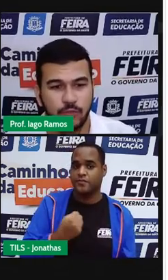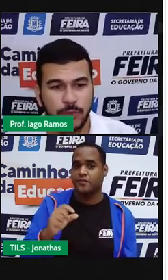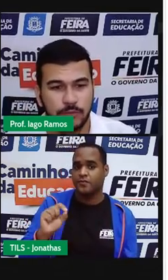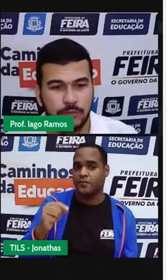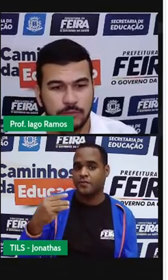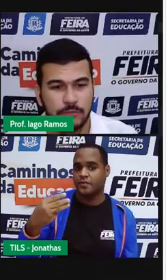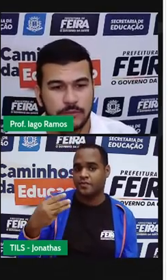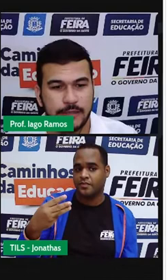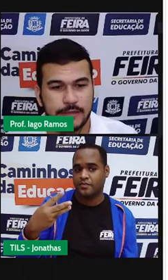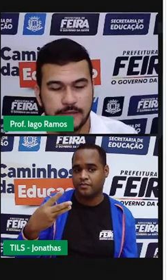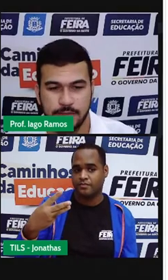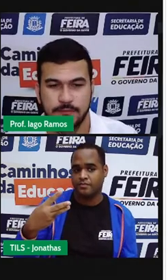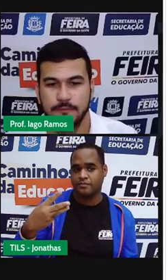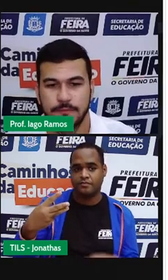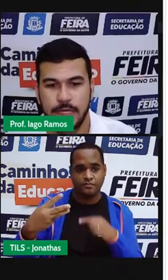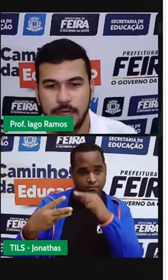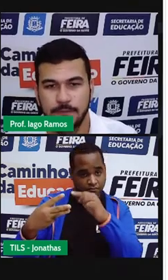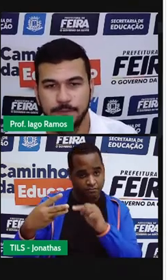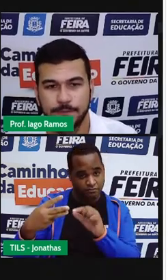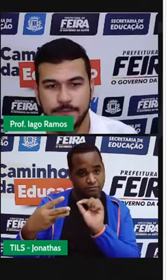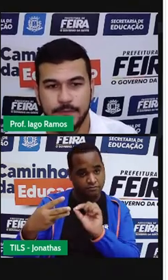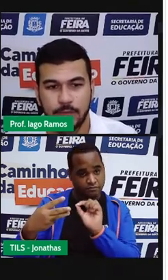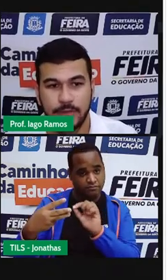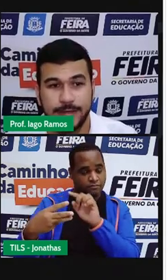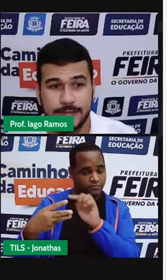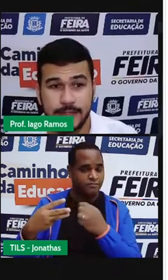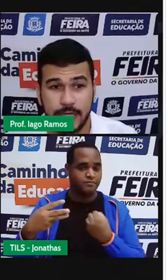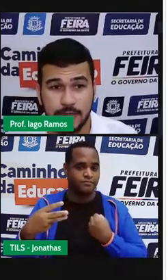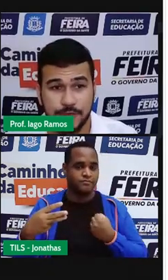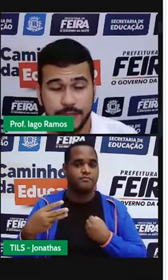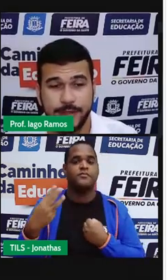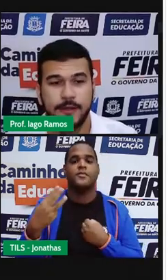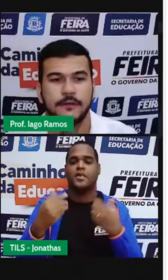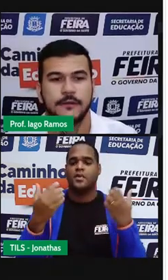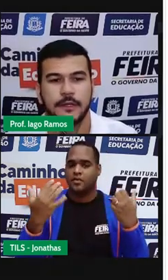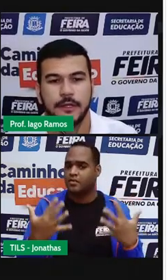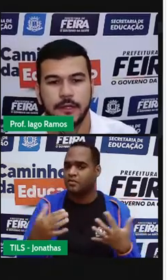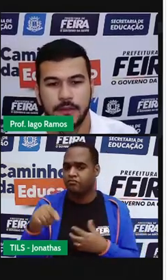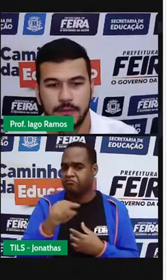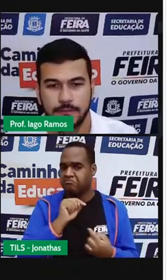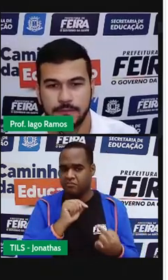o número 3. Tá? Então, nesse caso aqui,